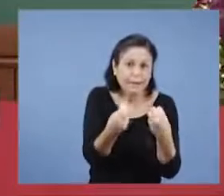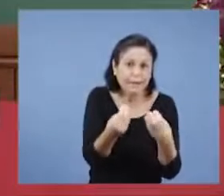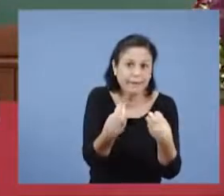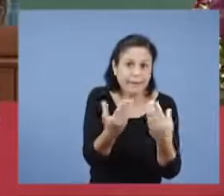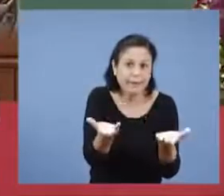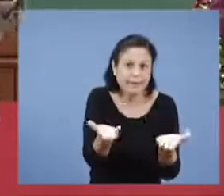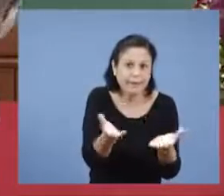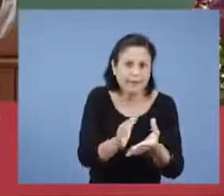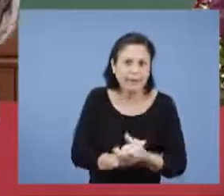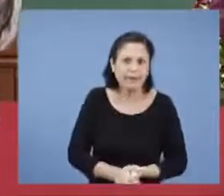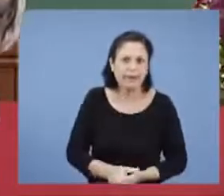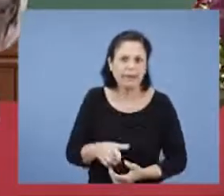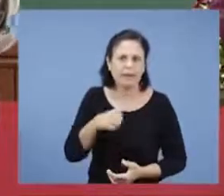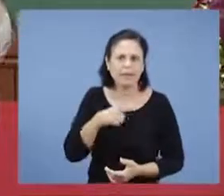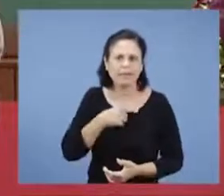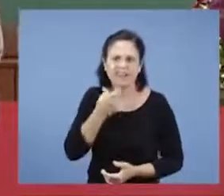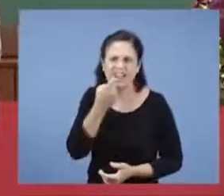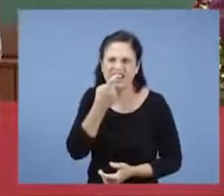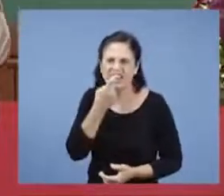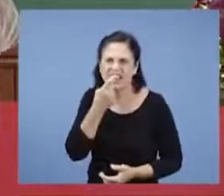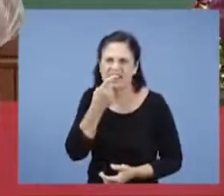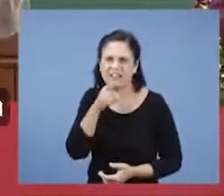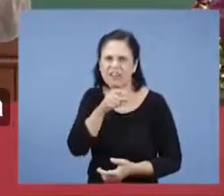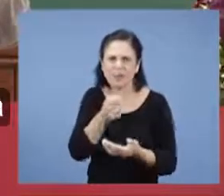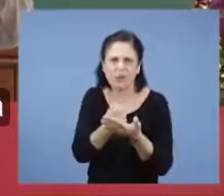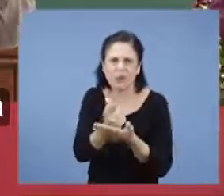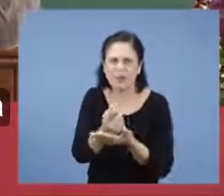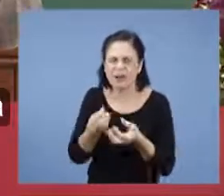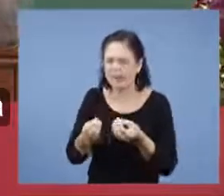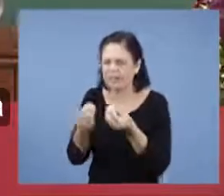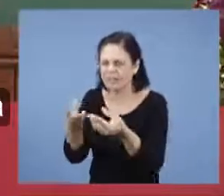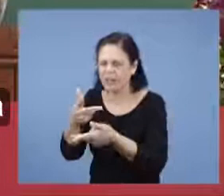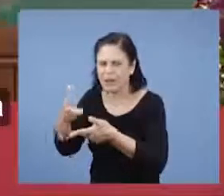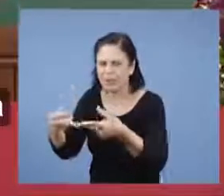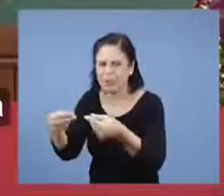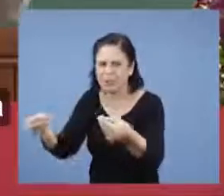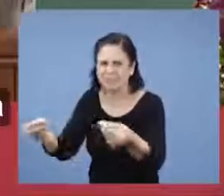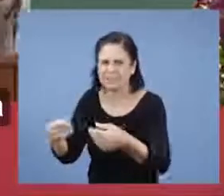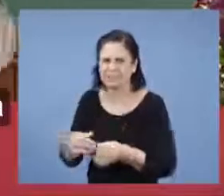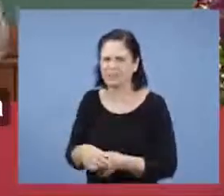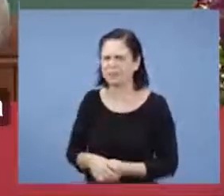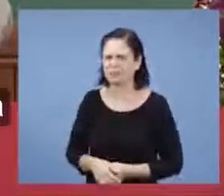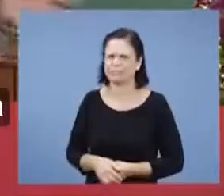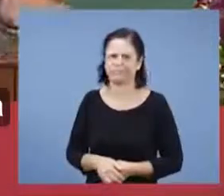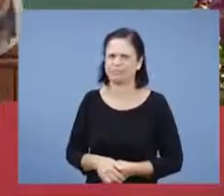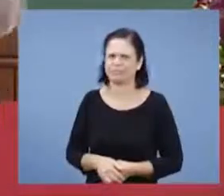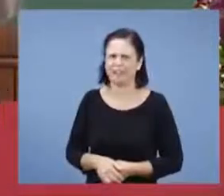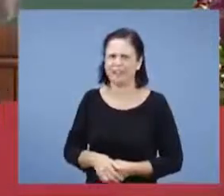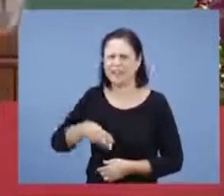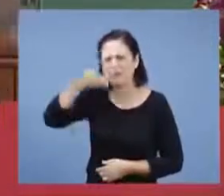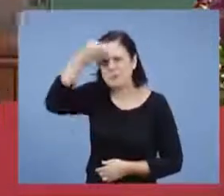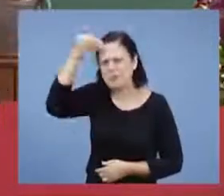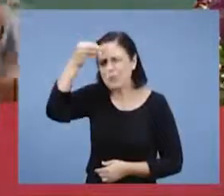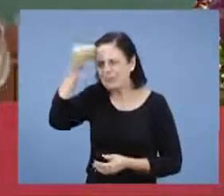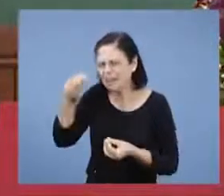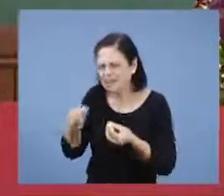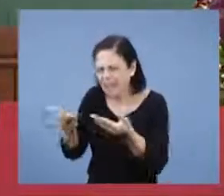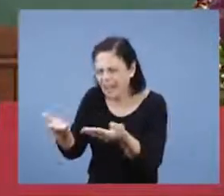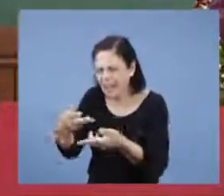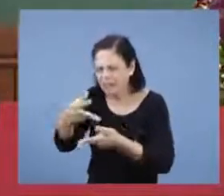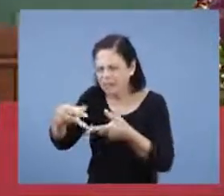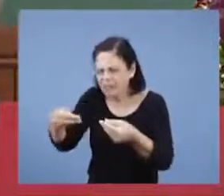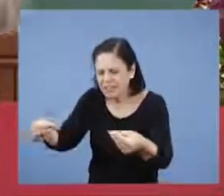plástico. Bambu. Para você comprar. Para dar de presente. Essas coisas. Sombrinha. É isso mesmo.